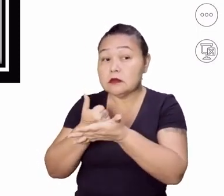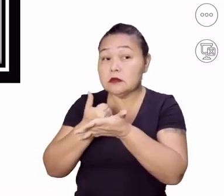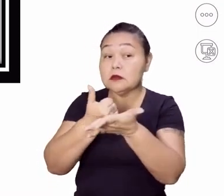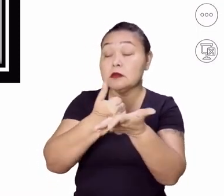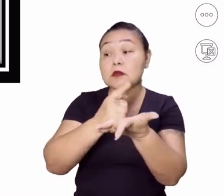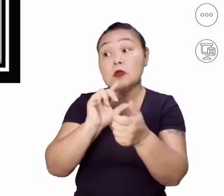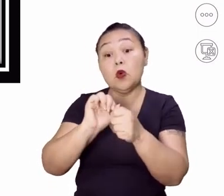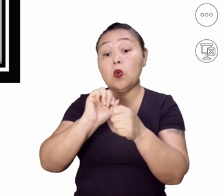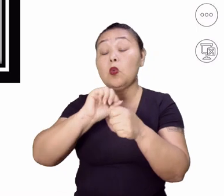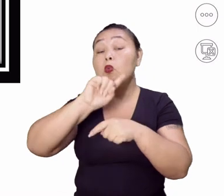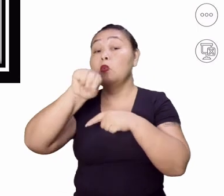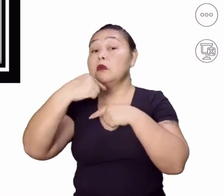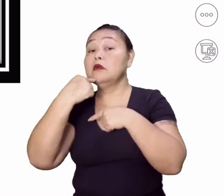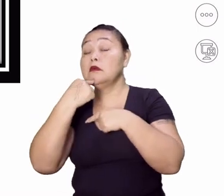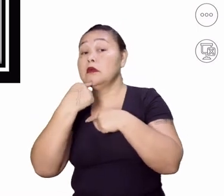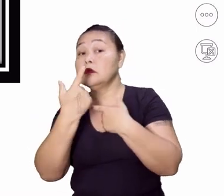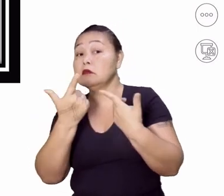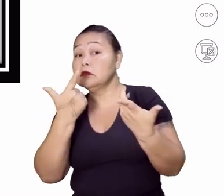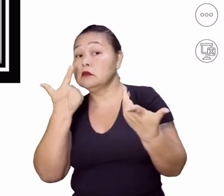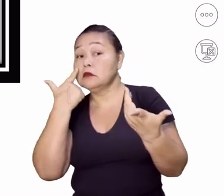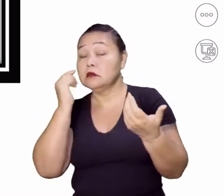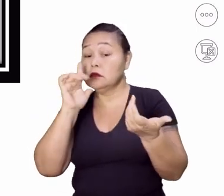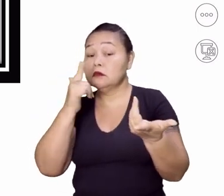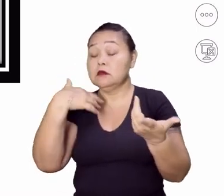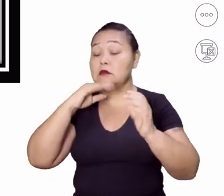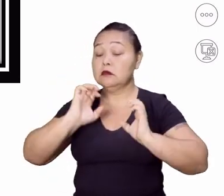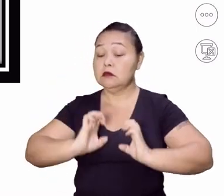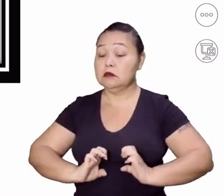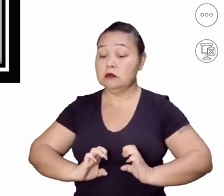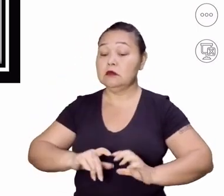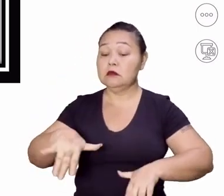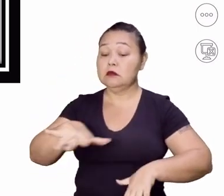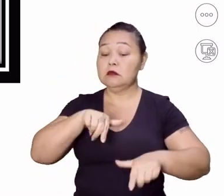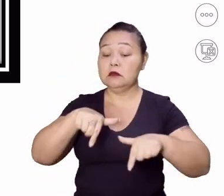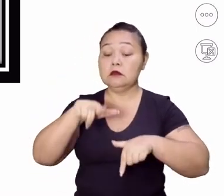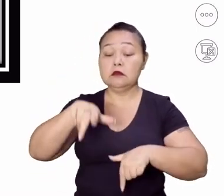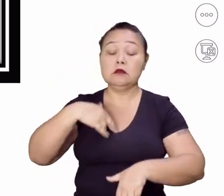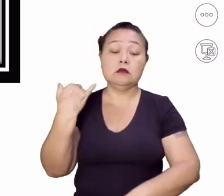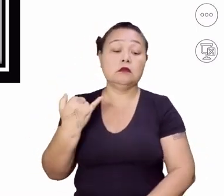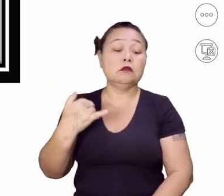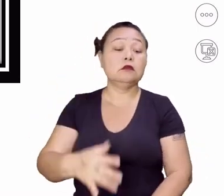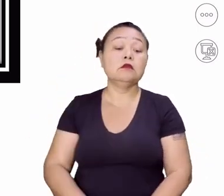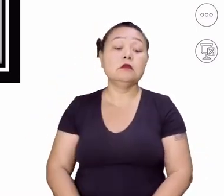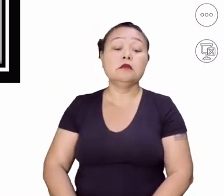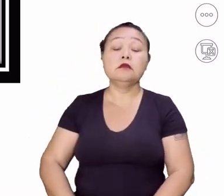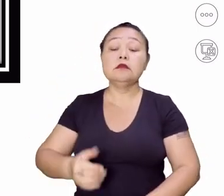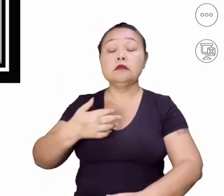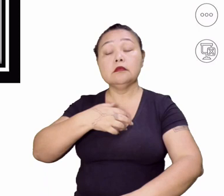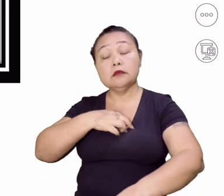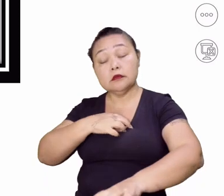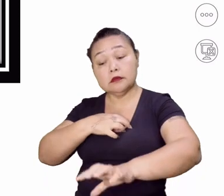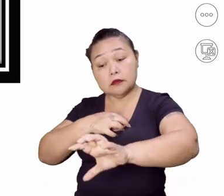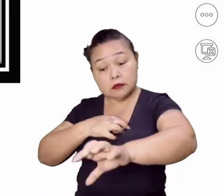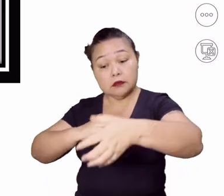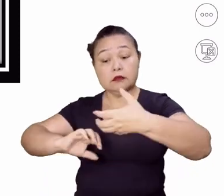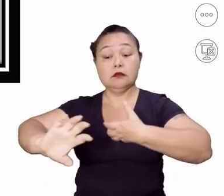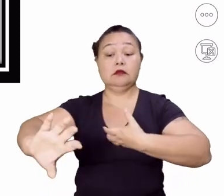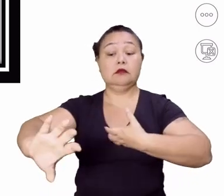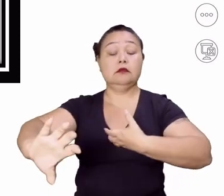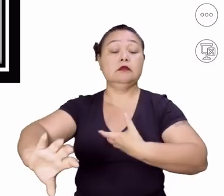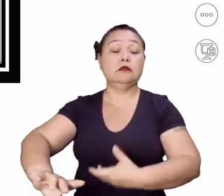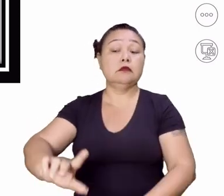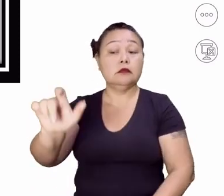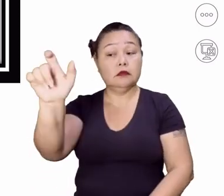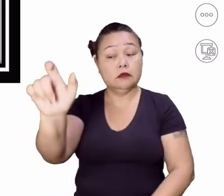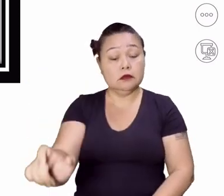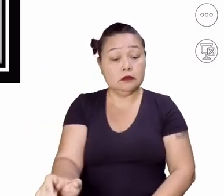buscar consertar, né? Então, essa ética no trabalho é muito importante. A empatia com o próximo,